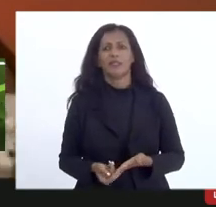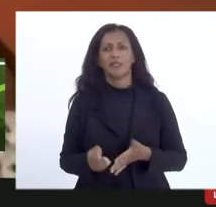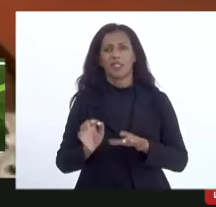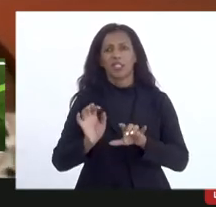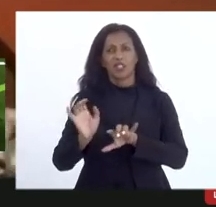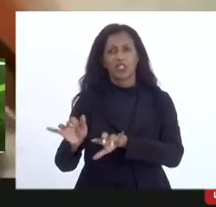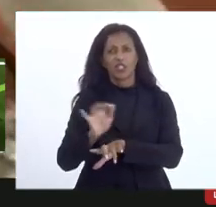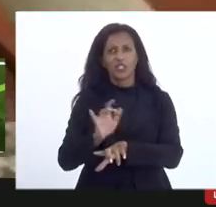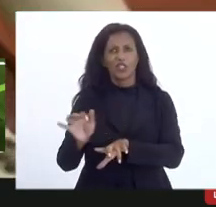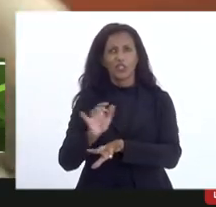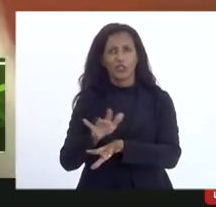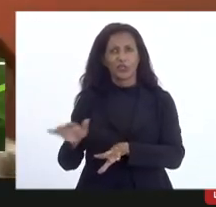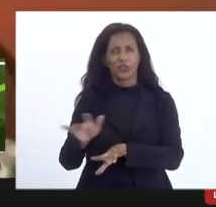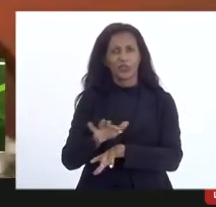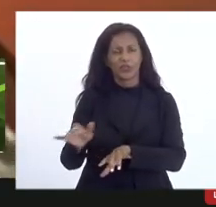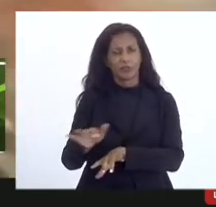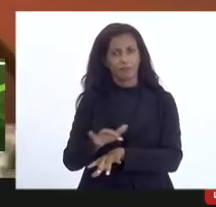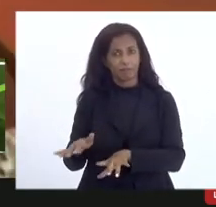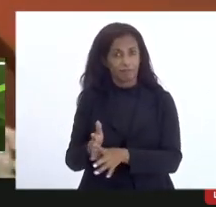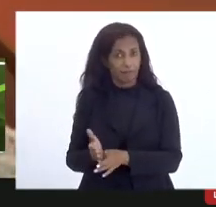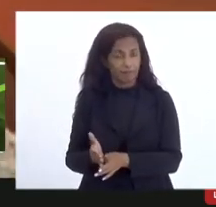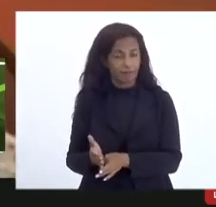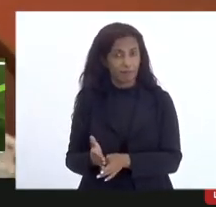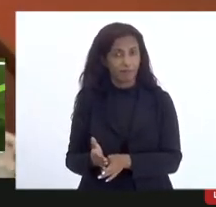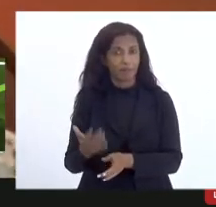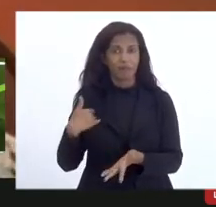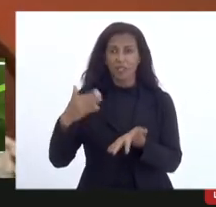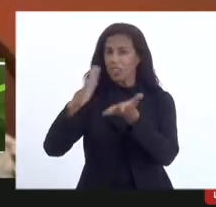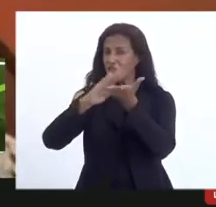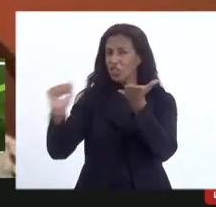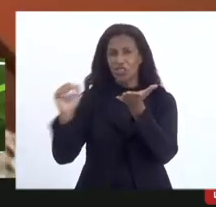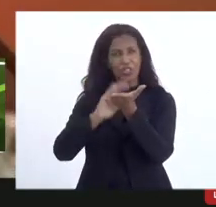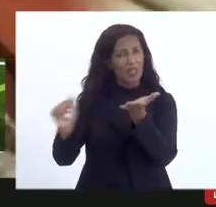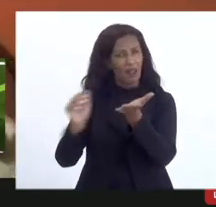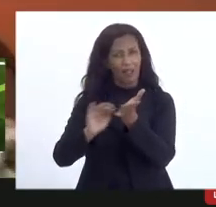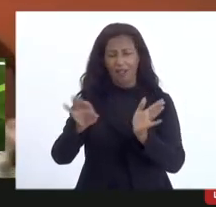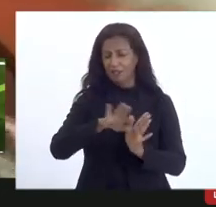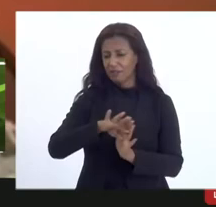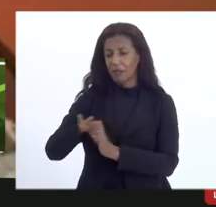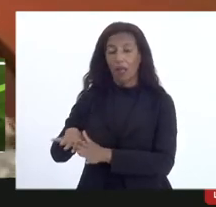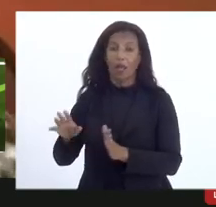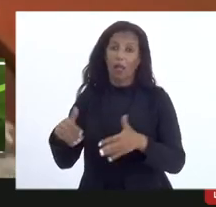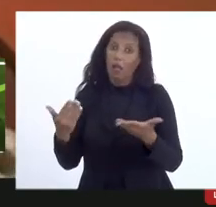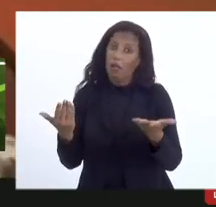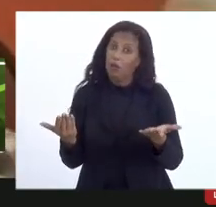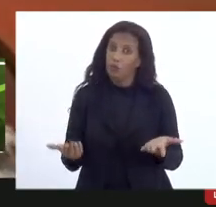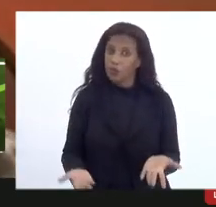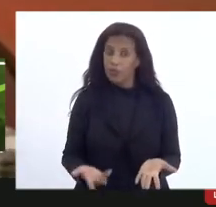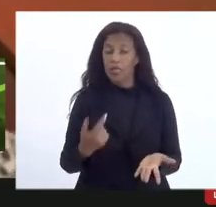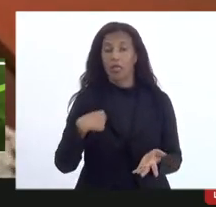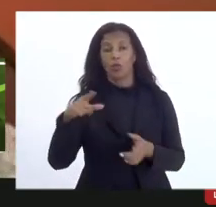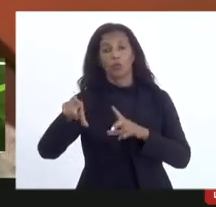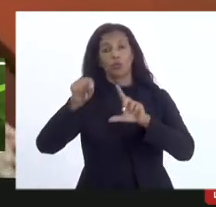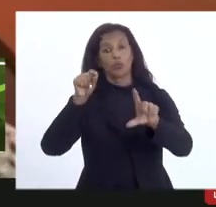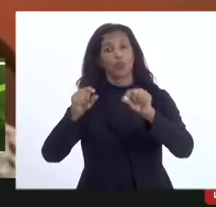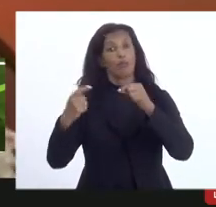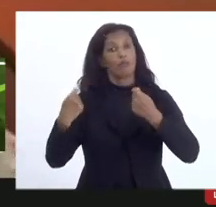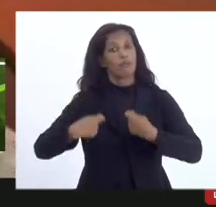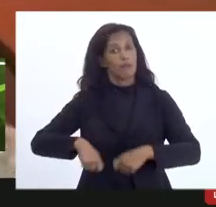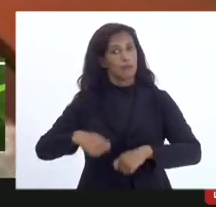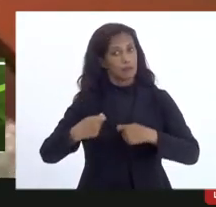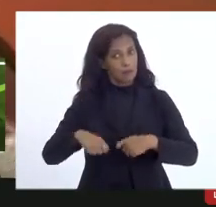digitando num formulário tirar esses formulários todos a não ser um sorteio a necessidade